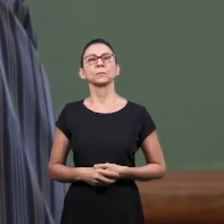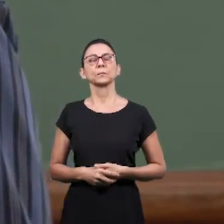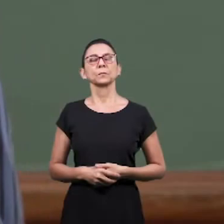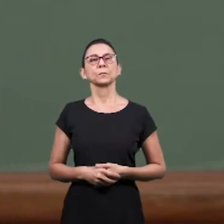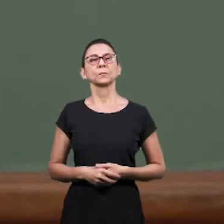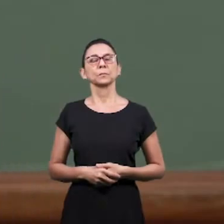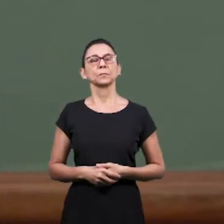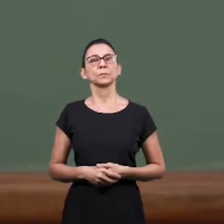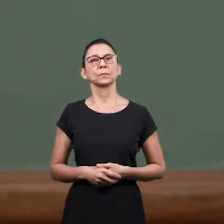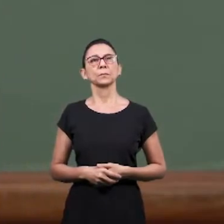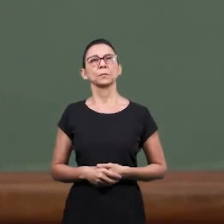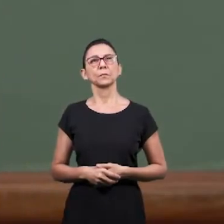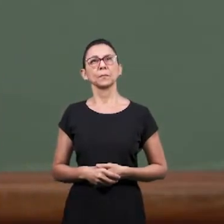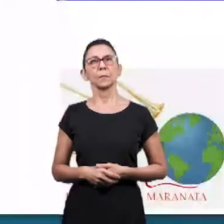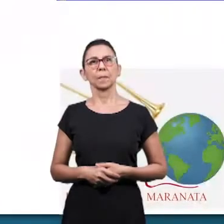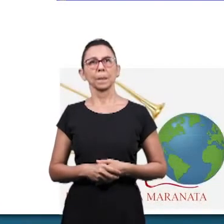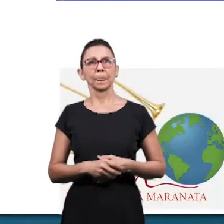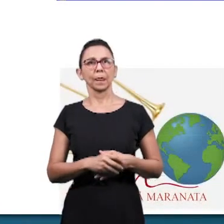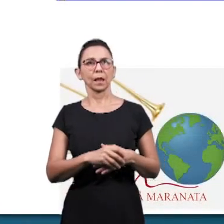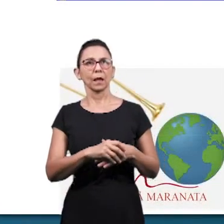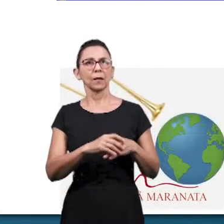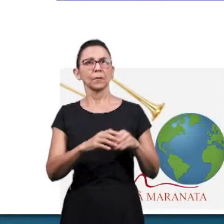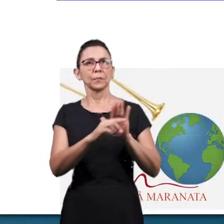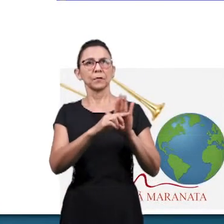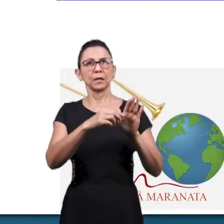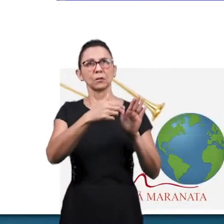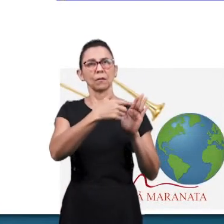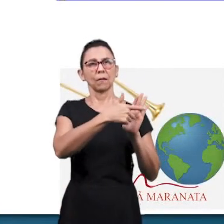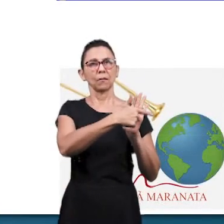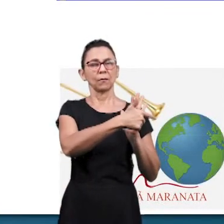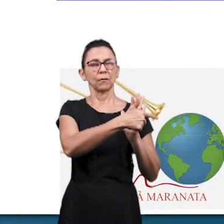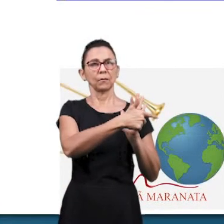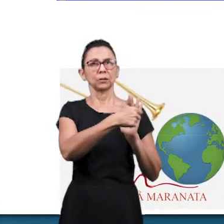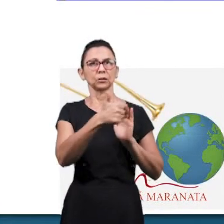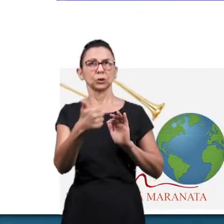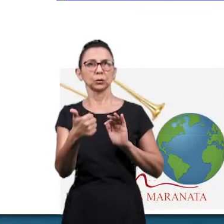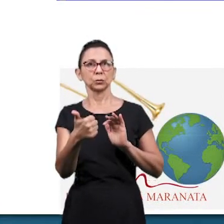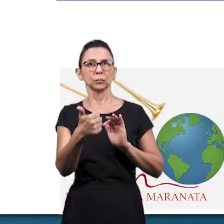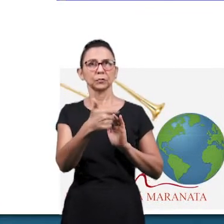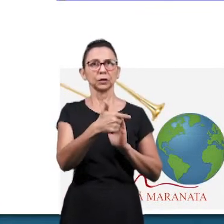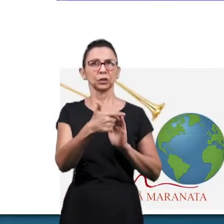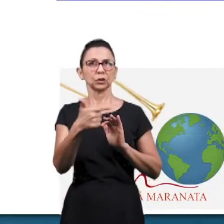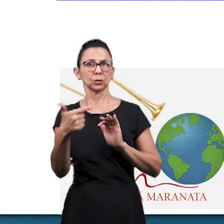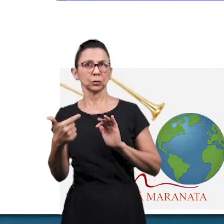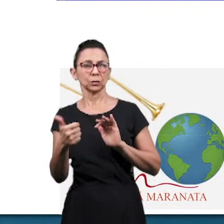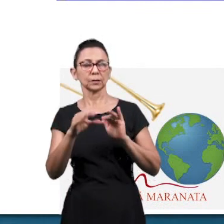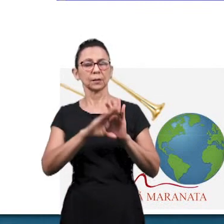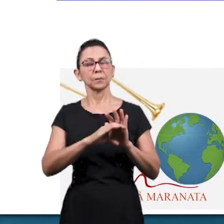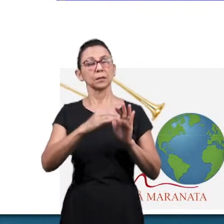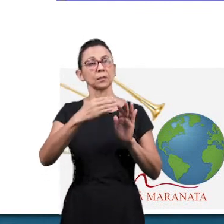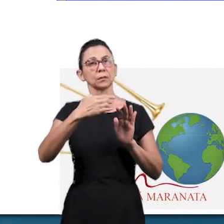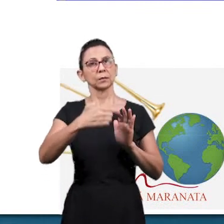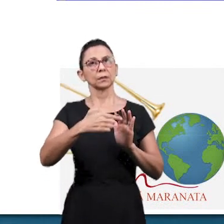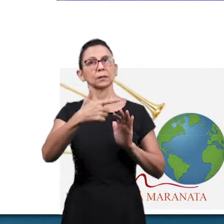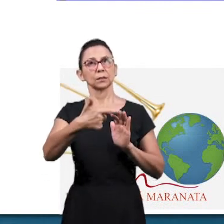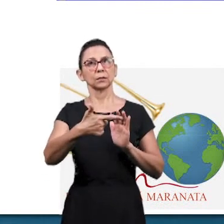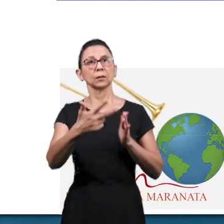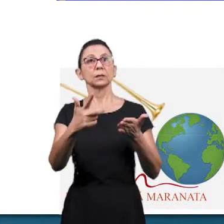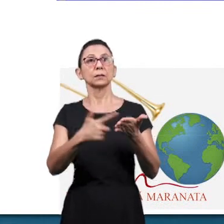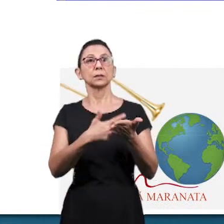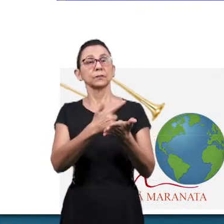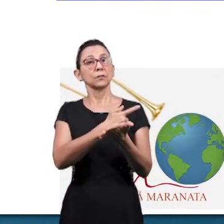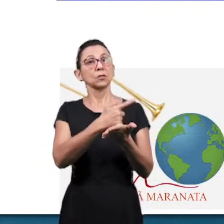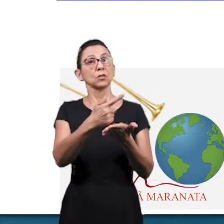nossa quarta pergunta diz assim, lendo os versos 21 e 22 do capítulo 42 do livro de Gênesis,